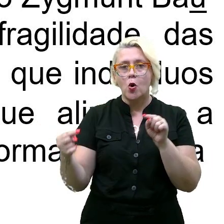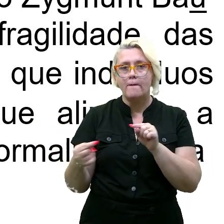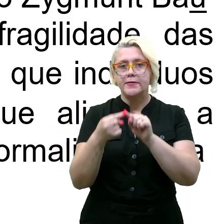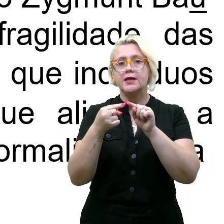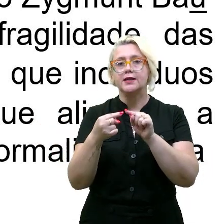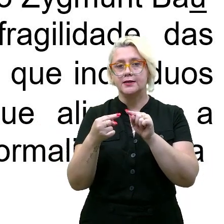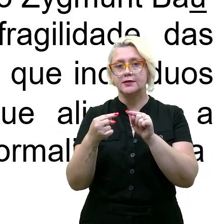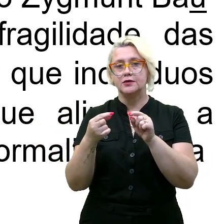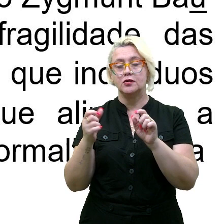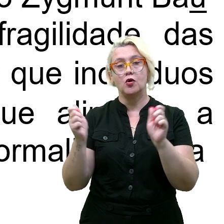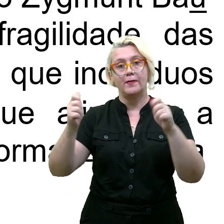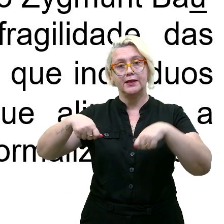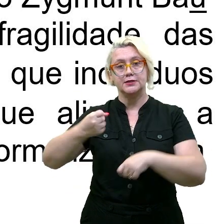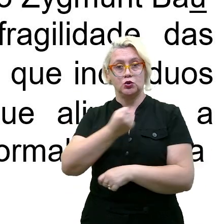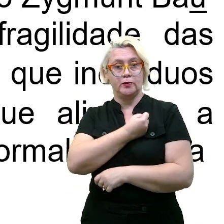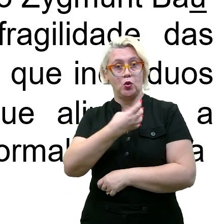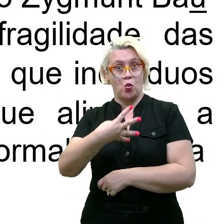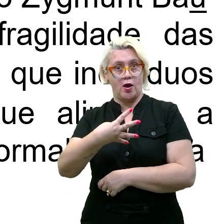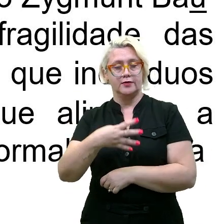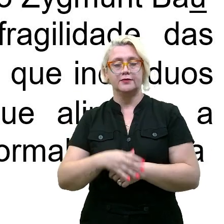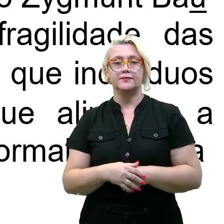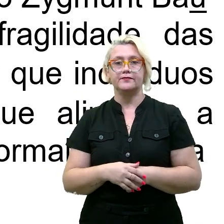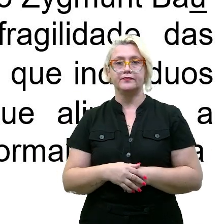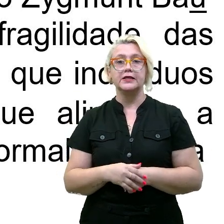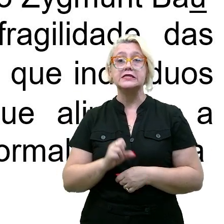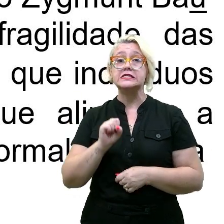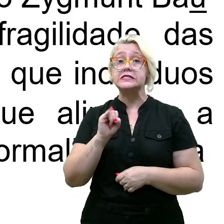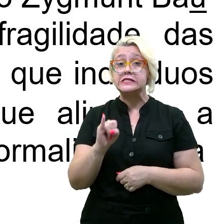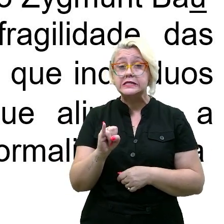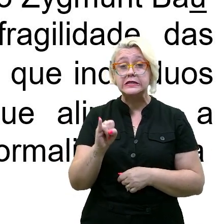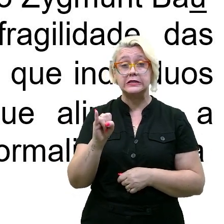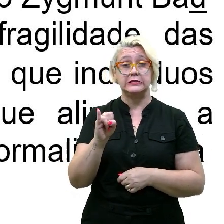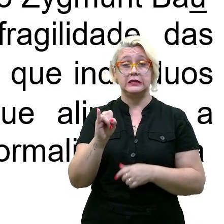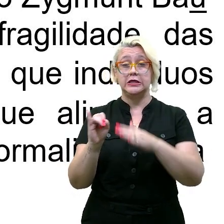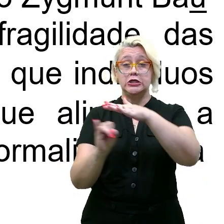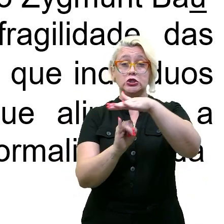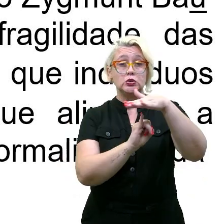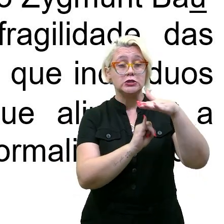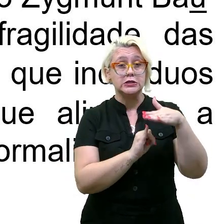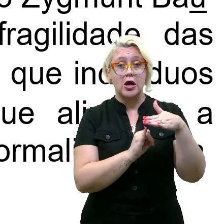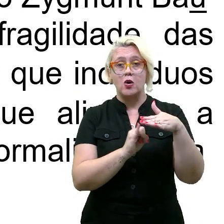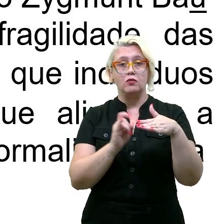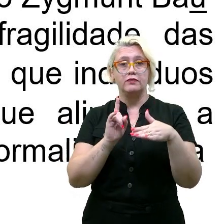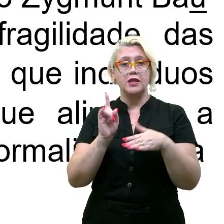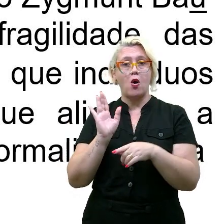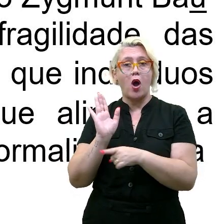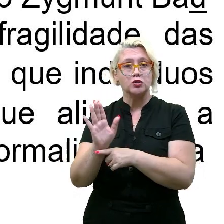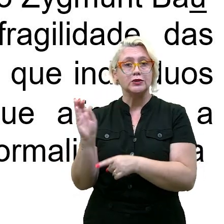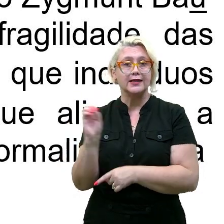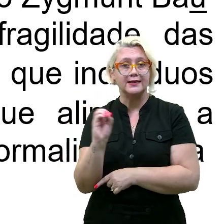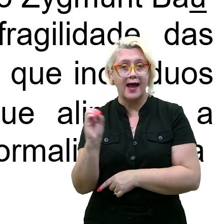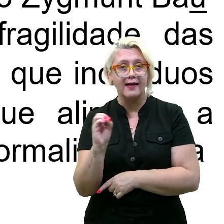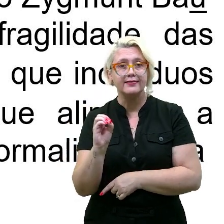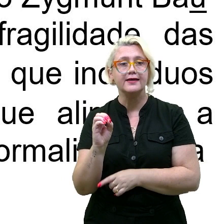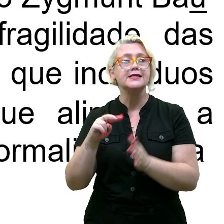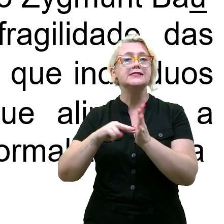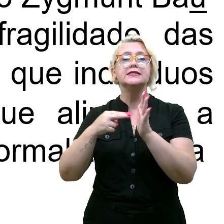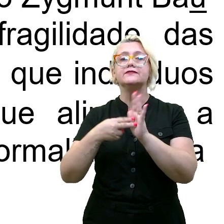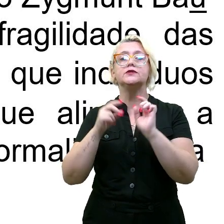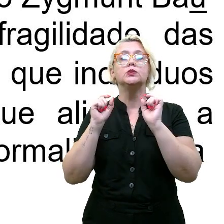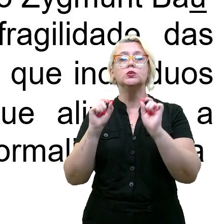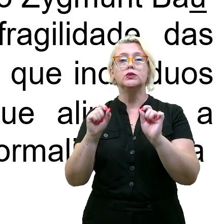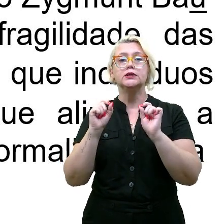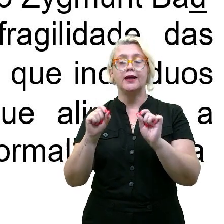Sem uma resposta eficiente das instituições responsáveis, a mensagem transmitida